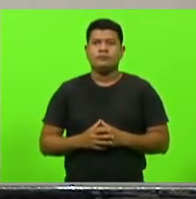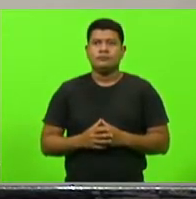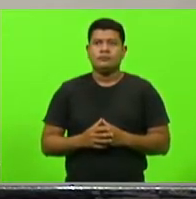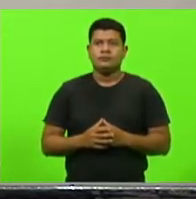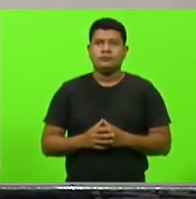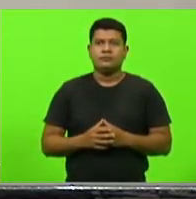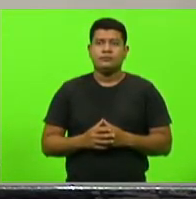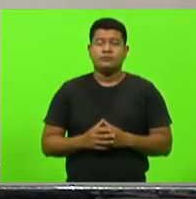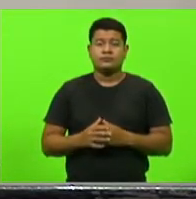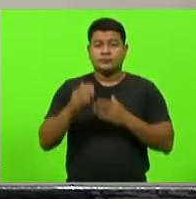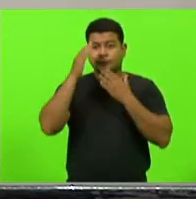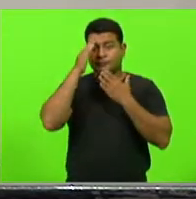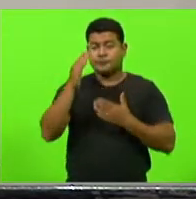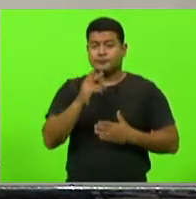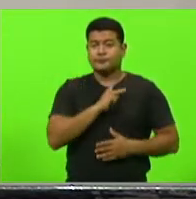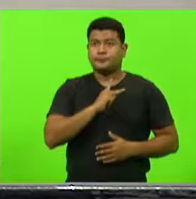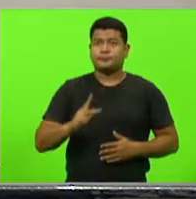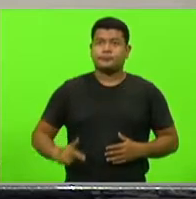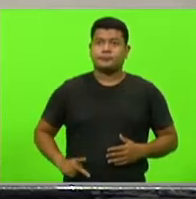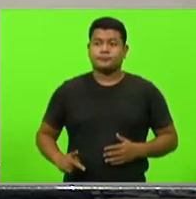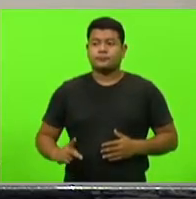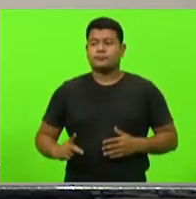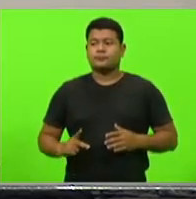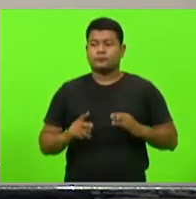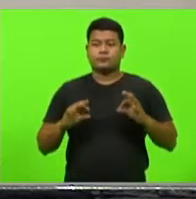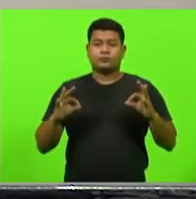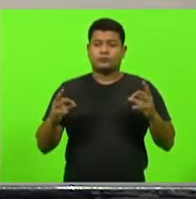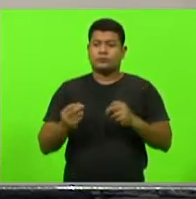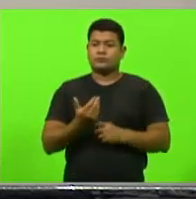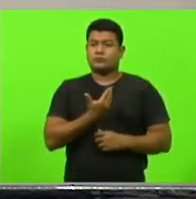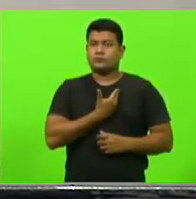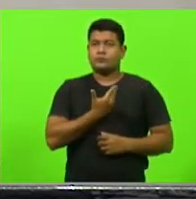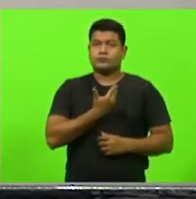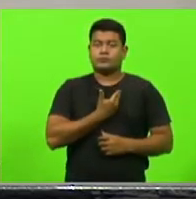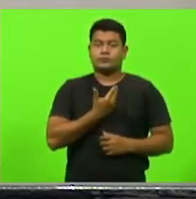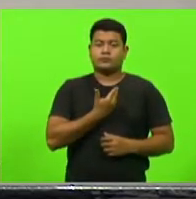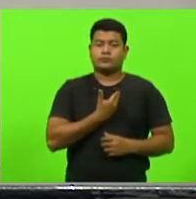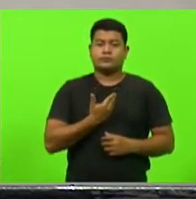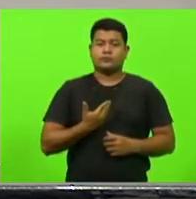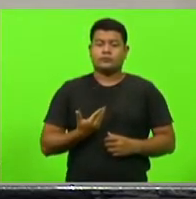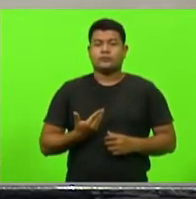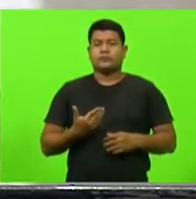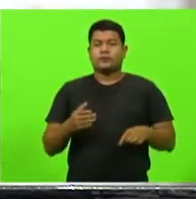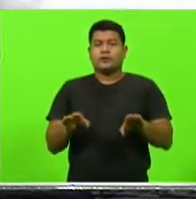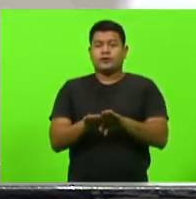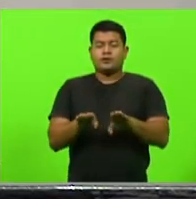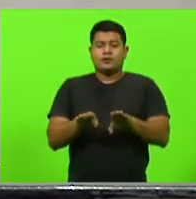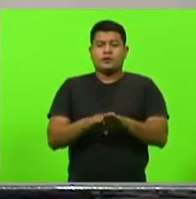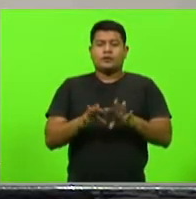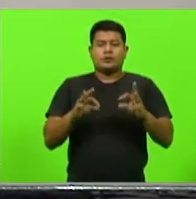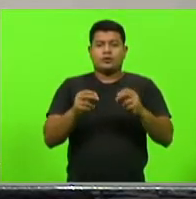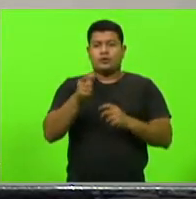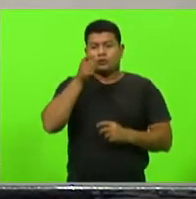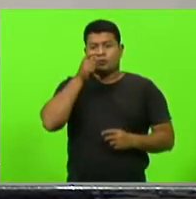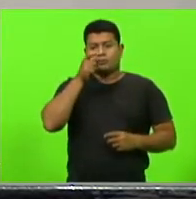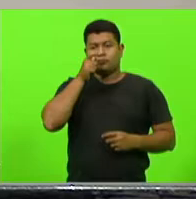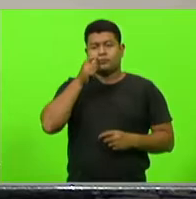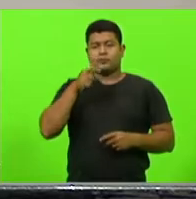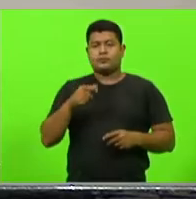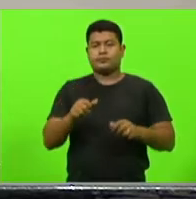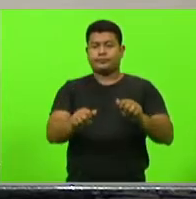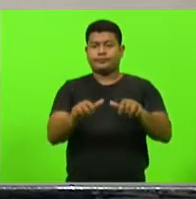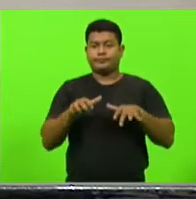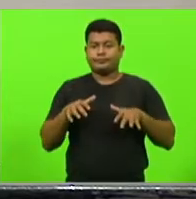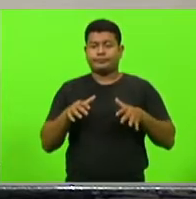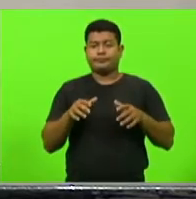presidente, caros colegas, pessoas que nos acompanham através da TVA e que estão aqui presentes.